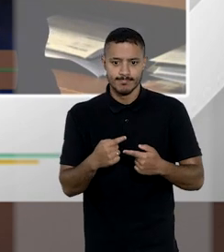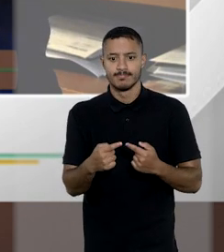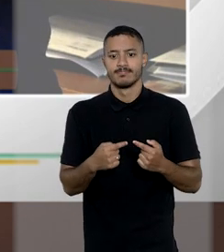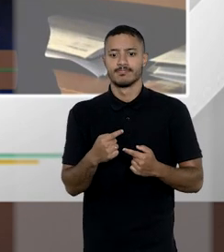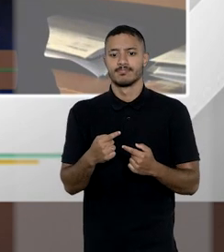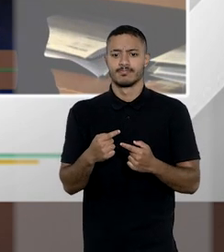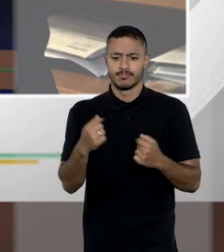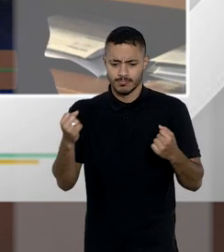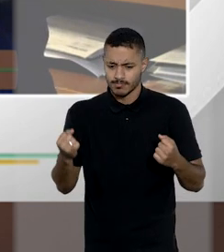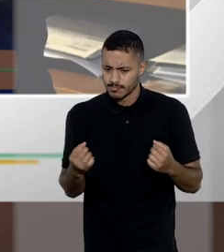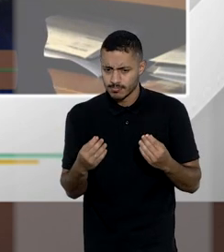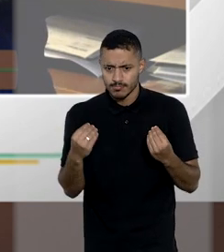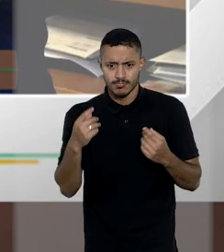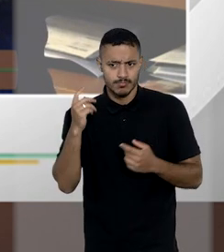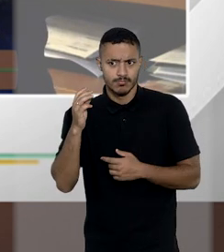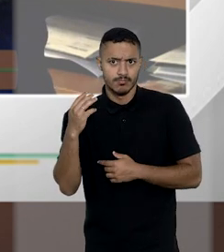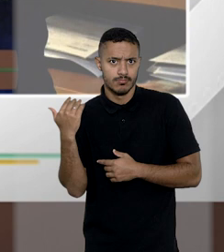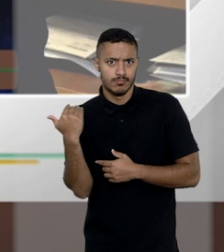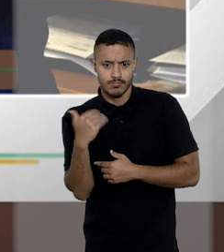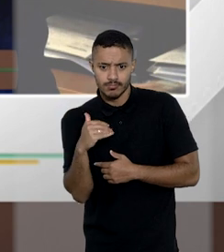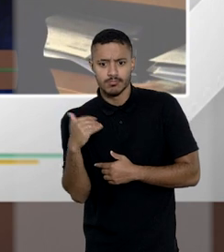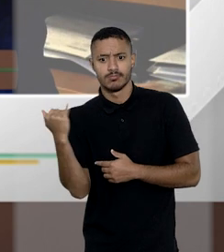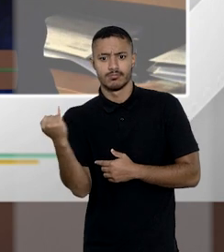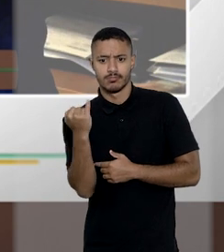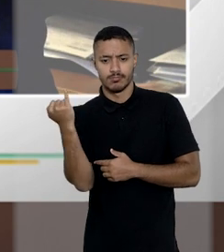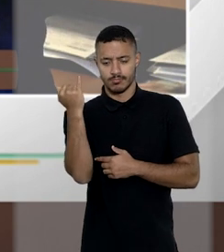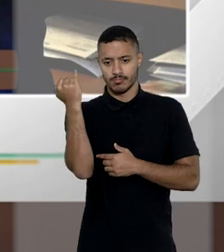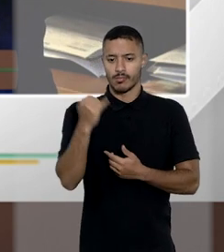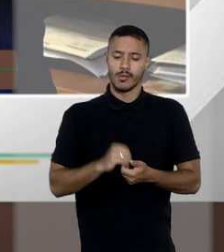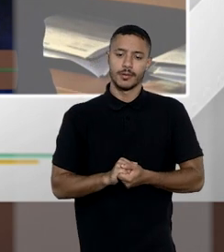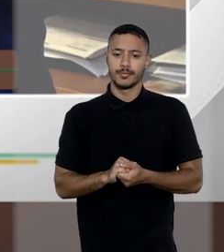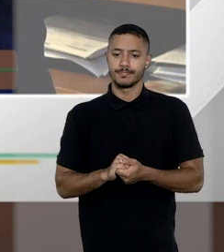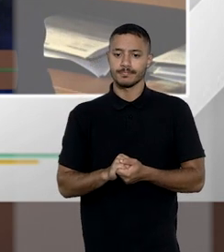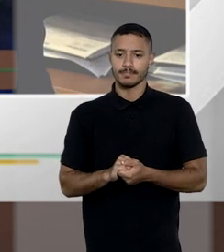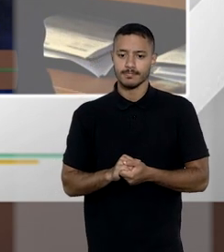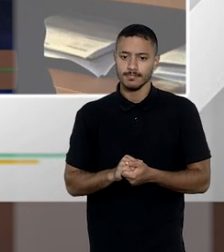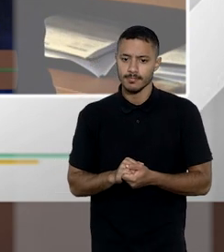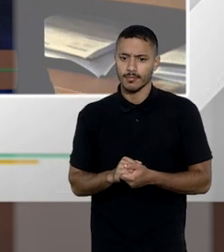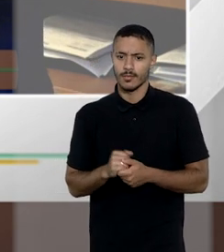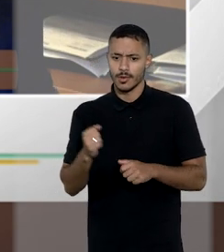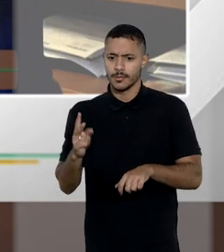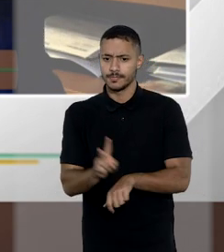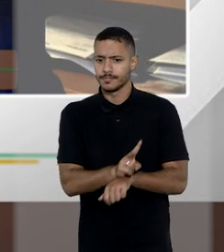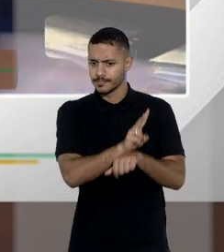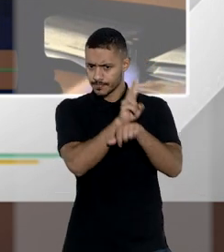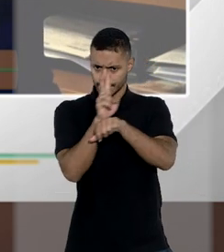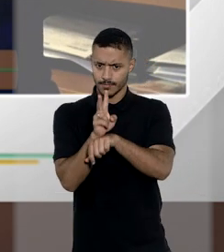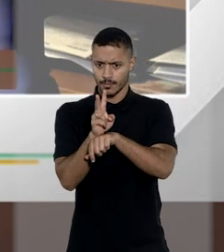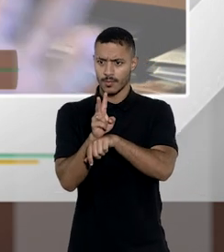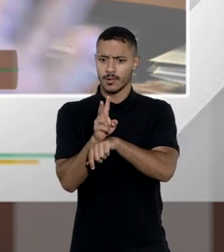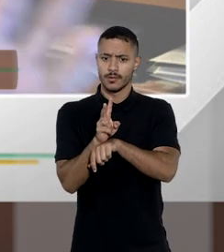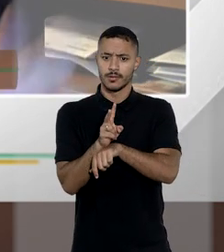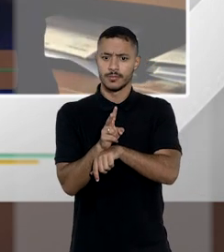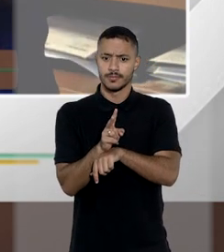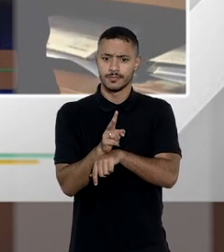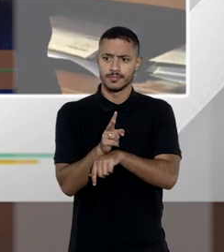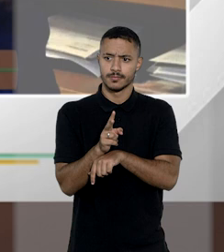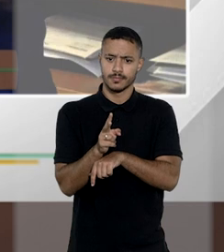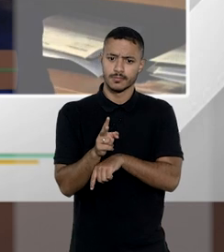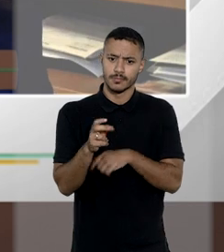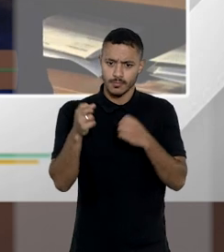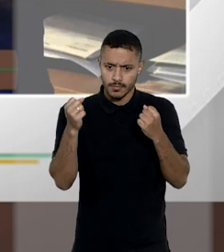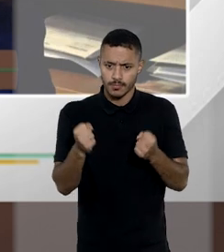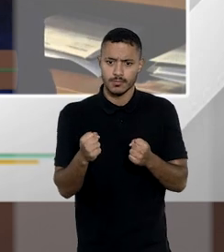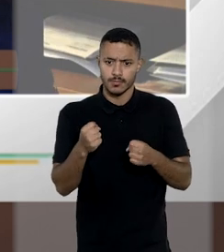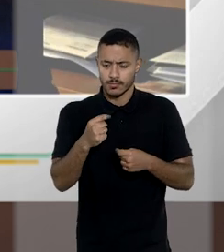é uma herança de extremo valor e este valor em todos os seus segmentos o doutor Conrado